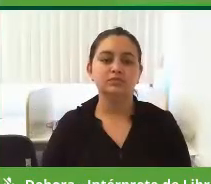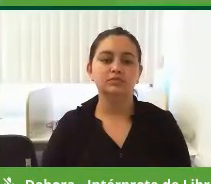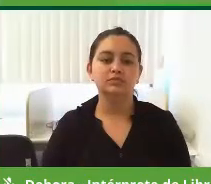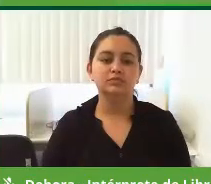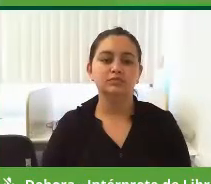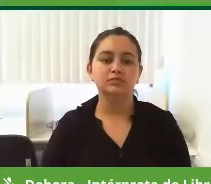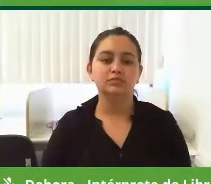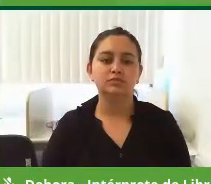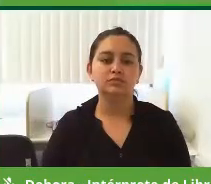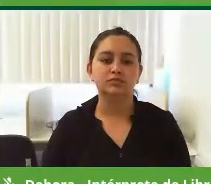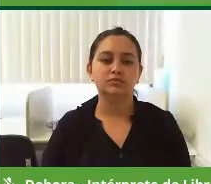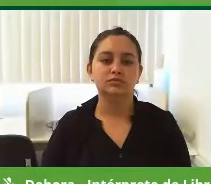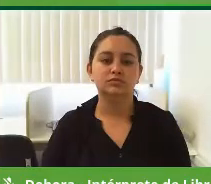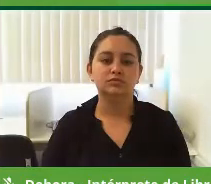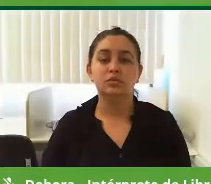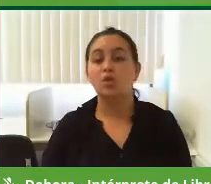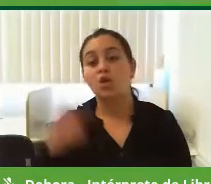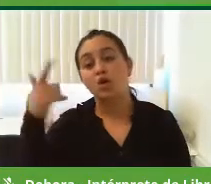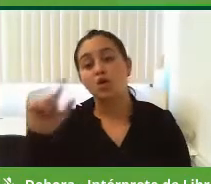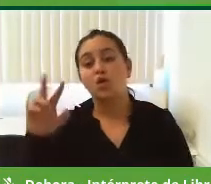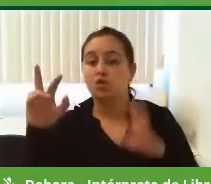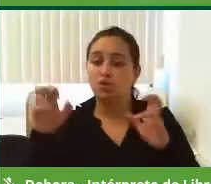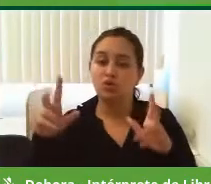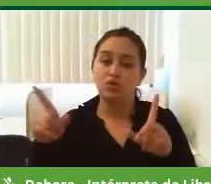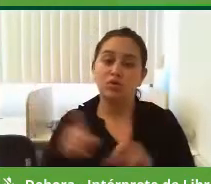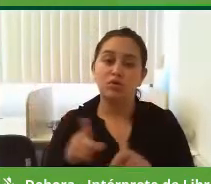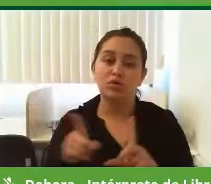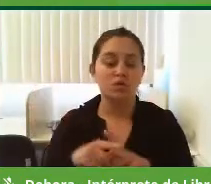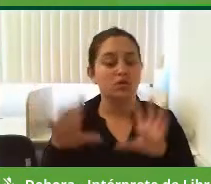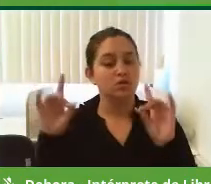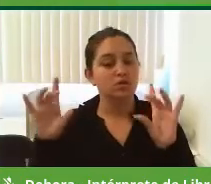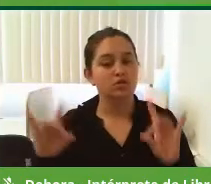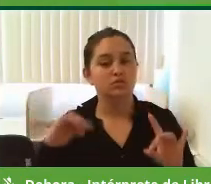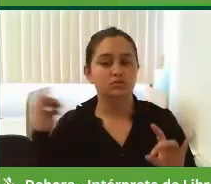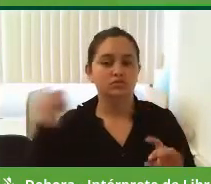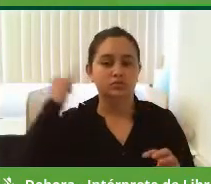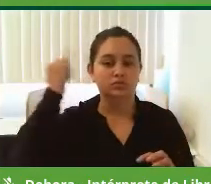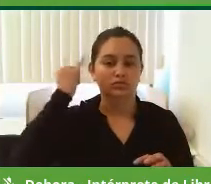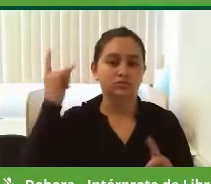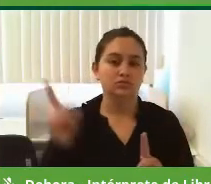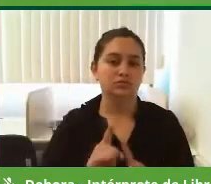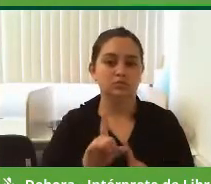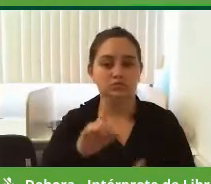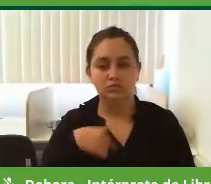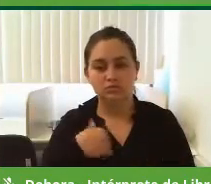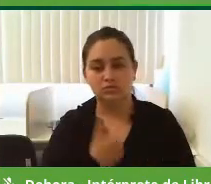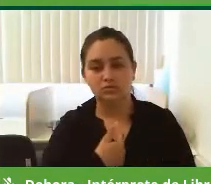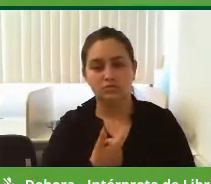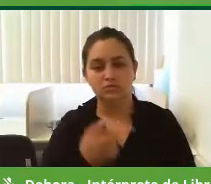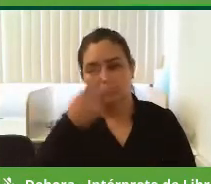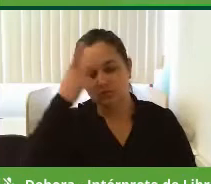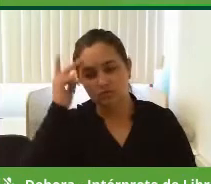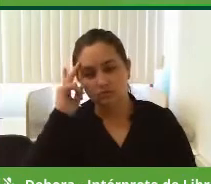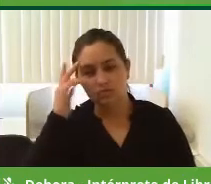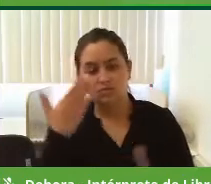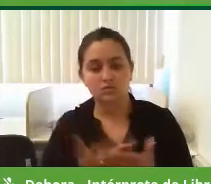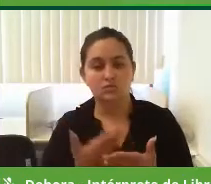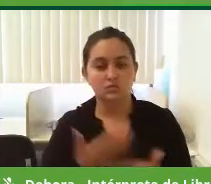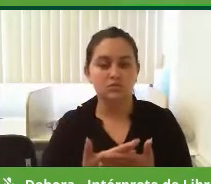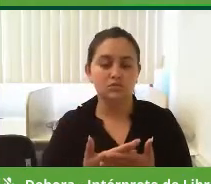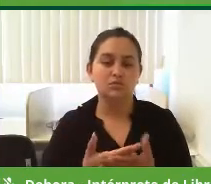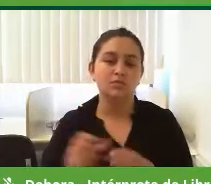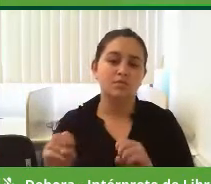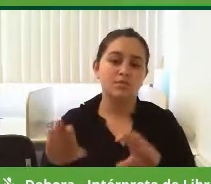Candidato, um outro tema que é de especial importância, principalmente para nós, que somos profissionais dessa área, é a